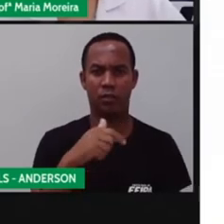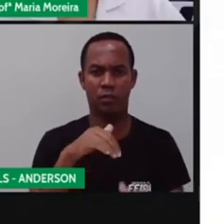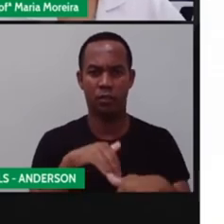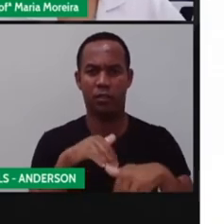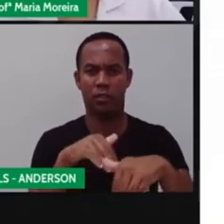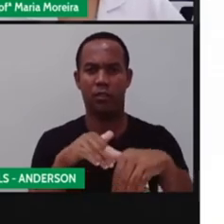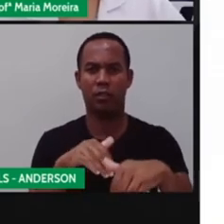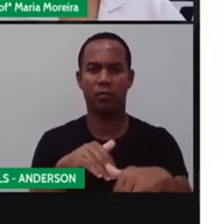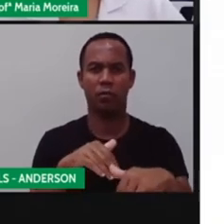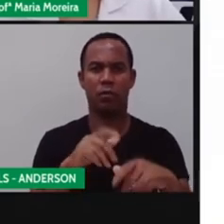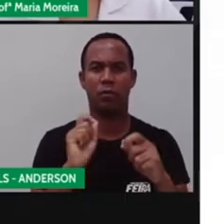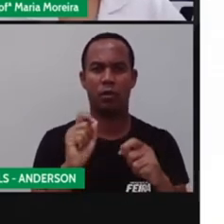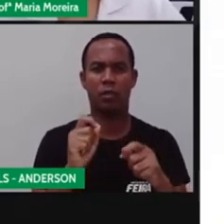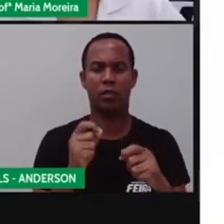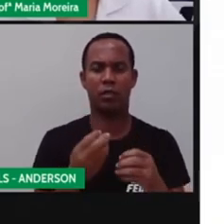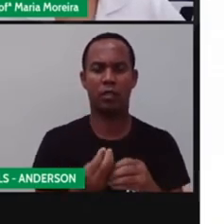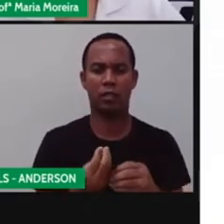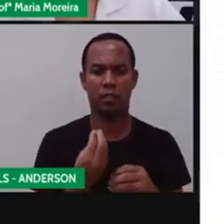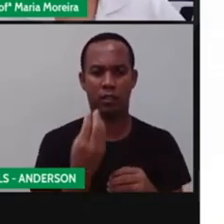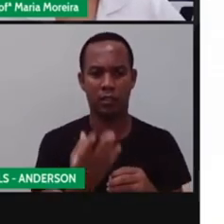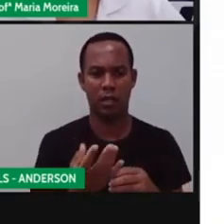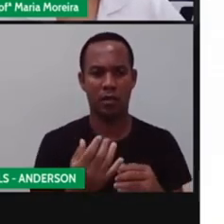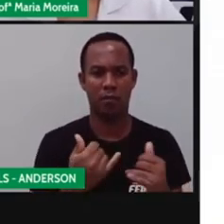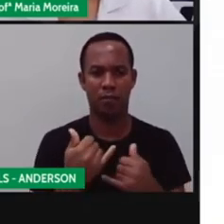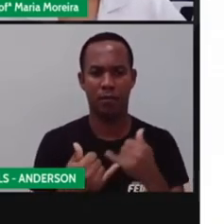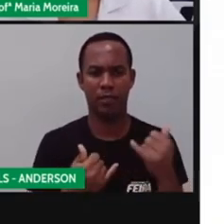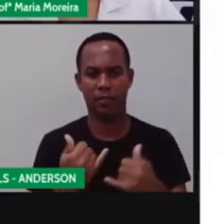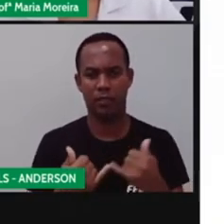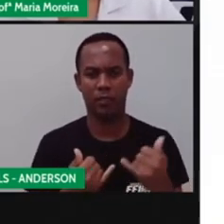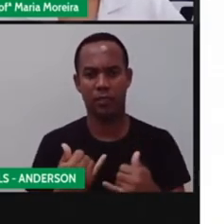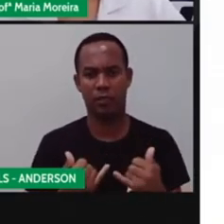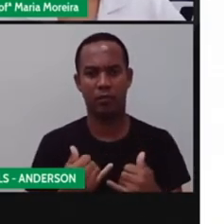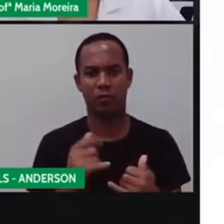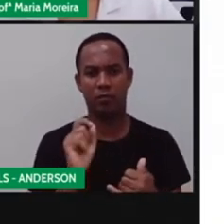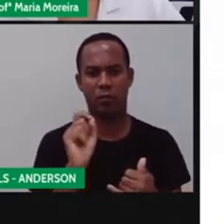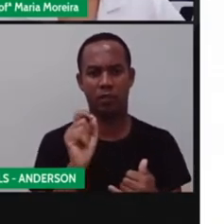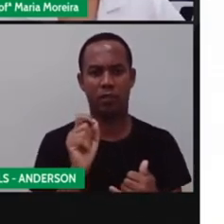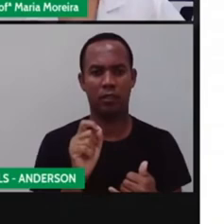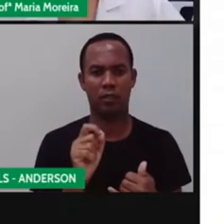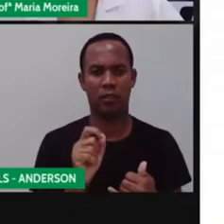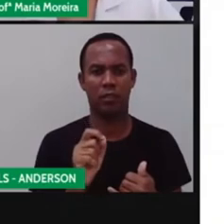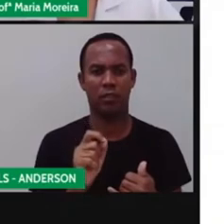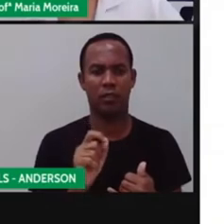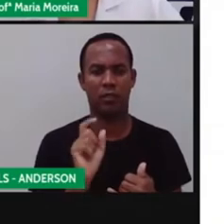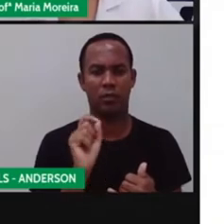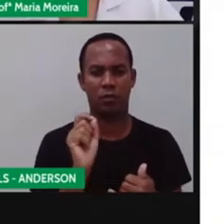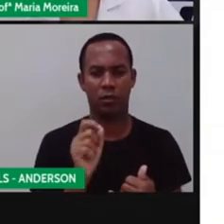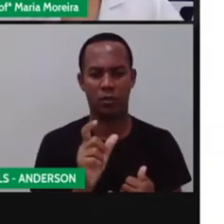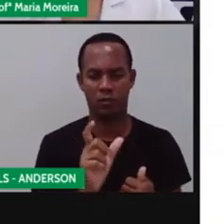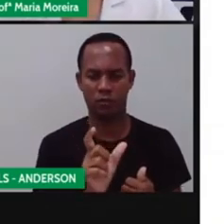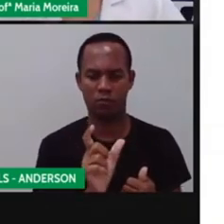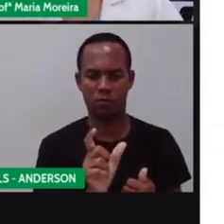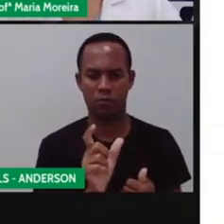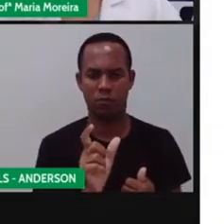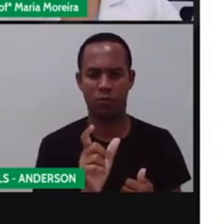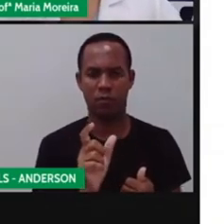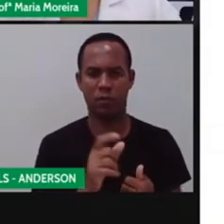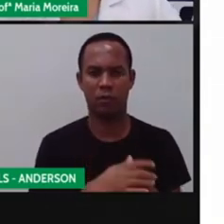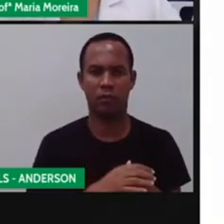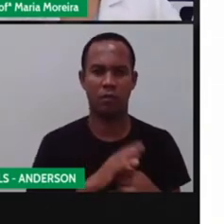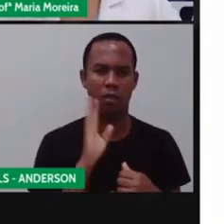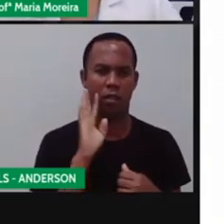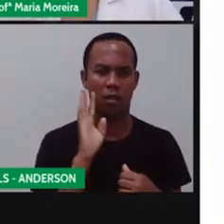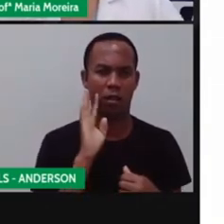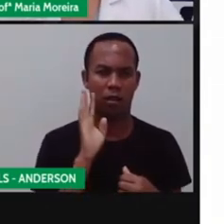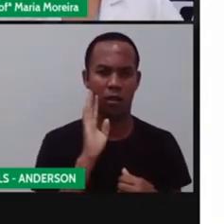Entre nessa brincadeira. Doando um brinquedo, você ganha um vale-ingresso para curtir o bom dinossauro. É uma campanha